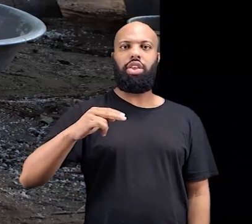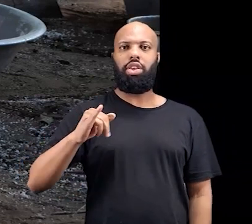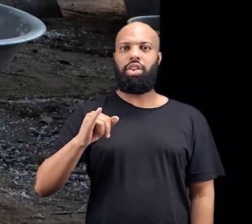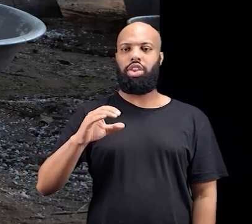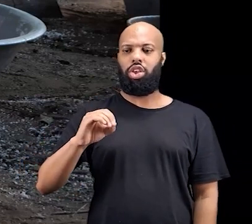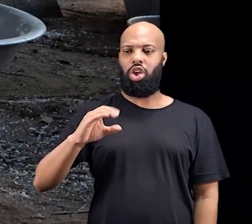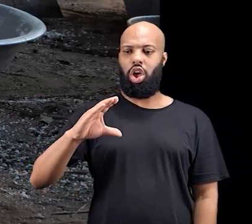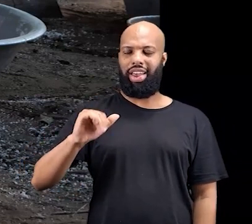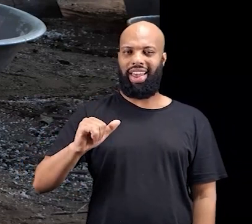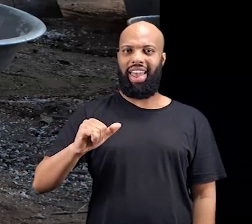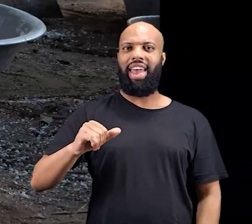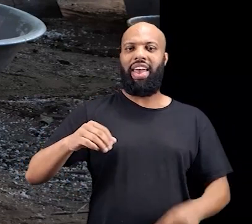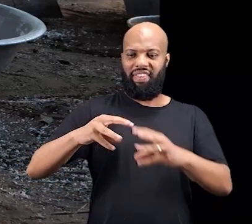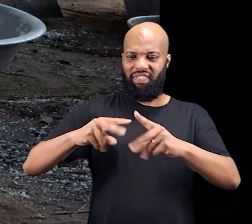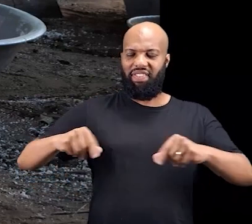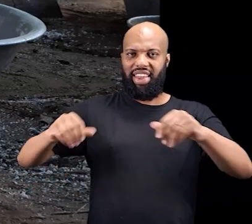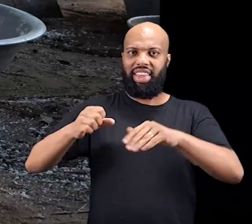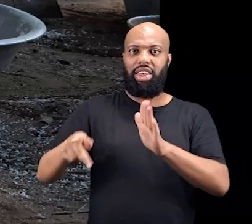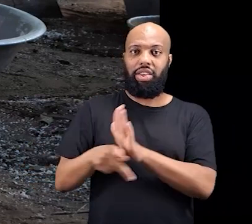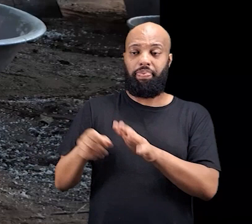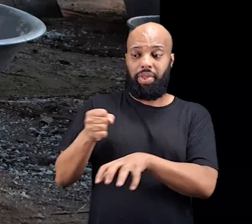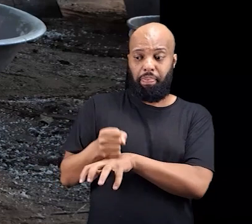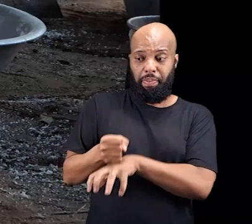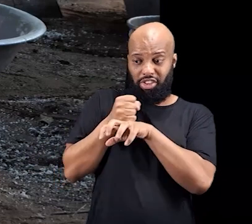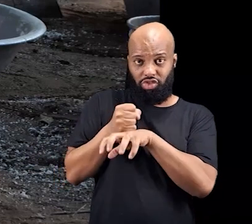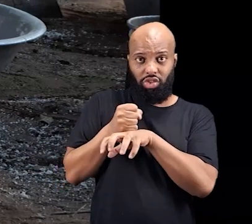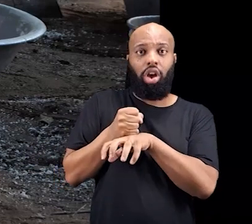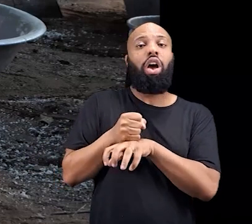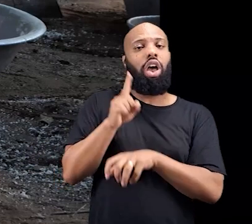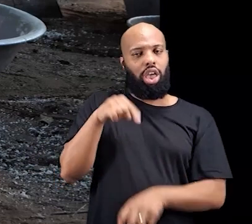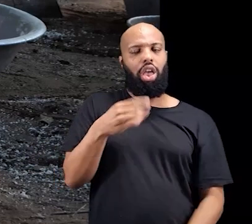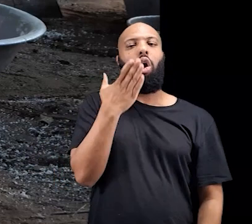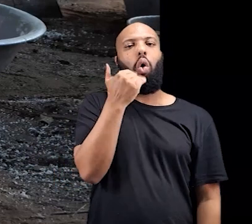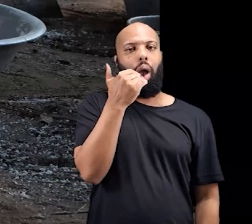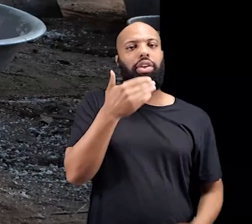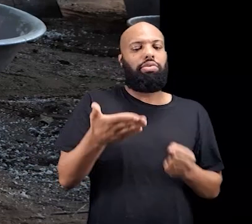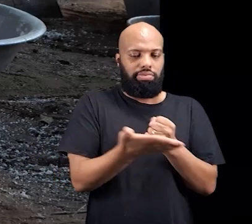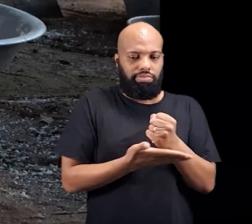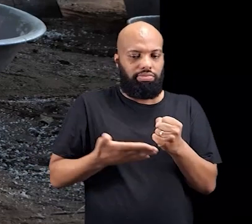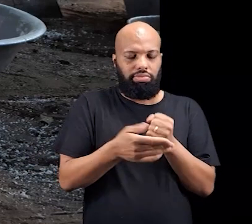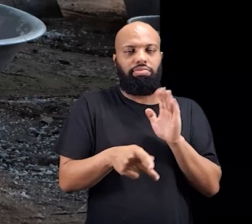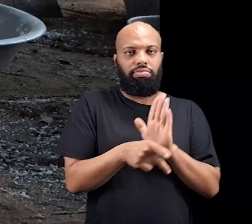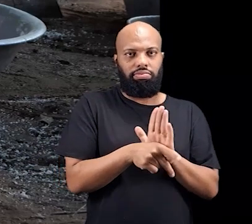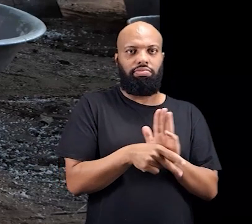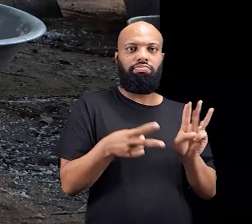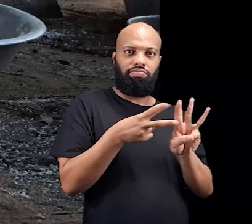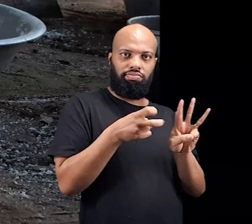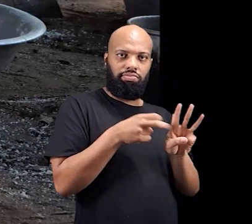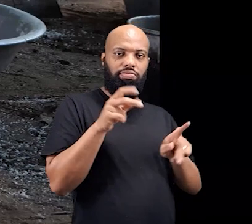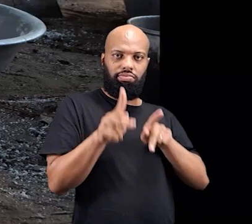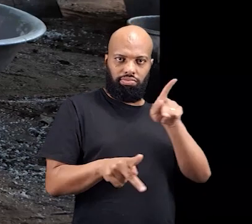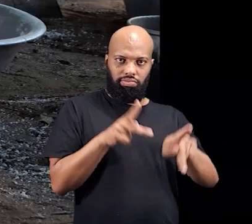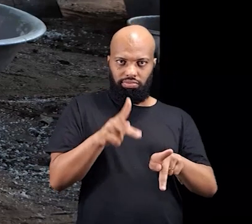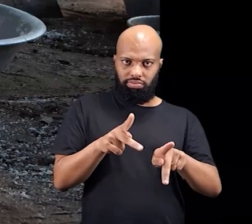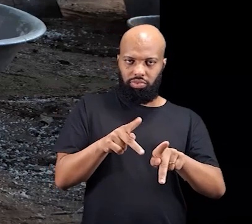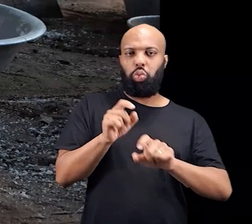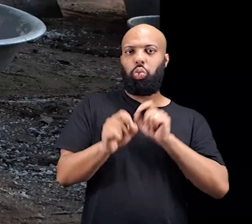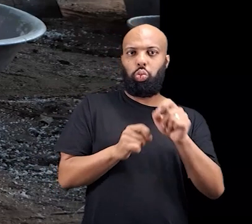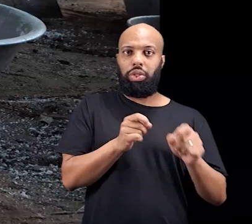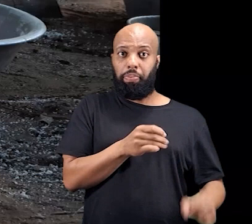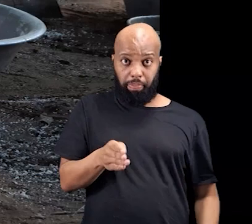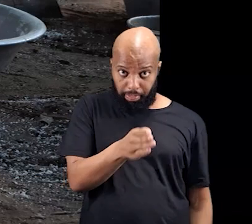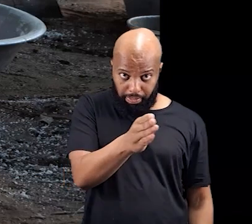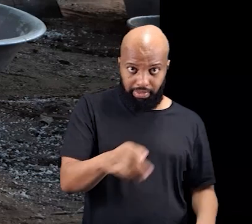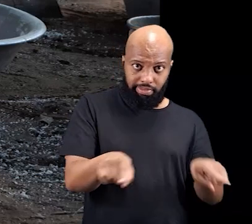a farinha, né? De mandioca, que faz parte da alimentação lá dos povos xinguanos, né?